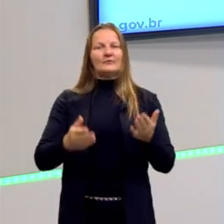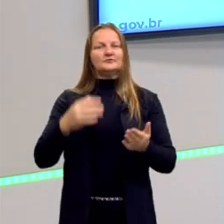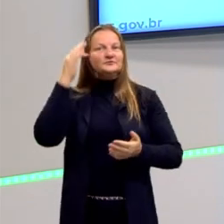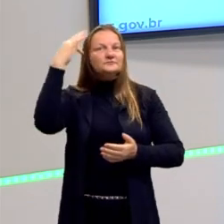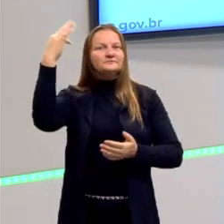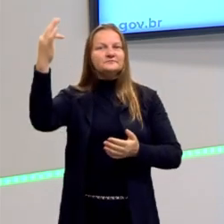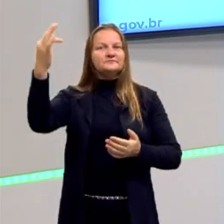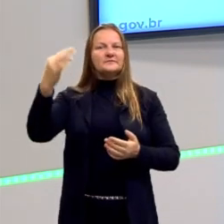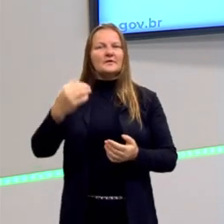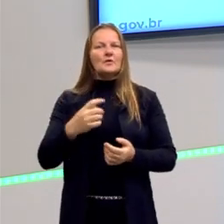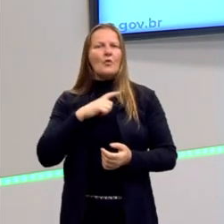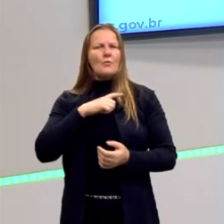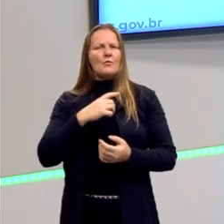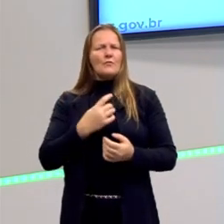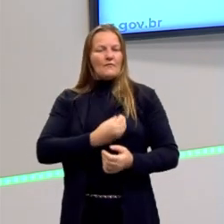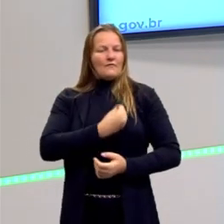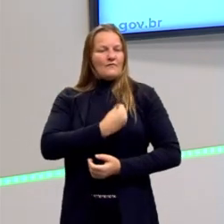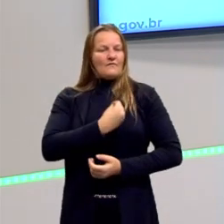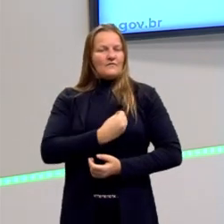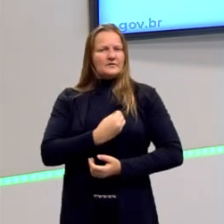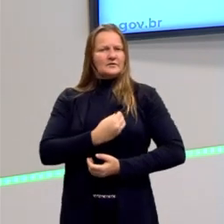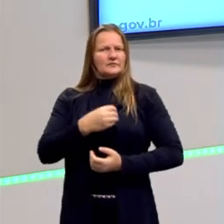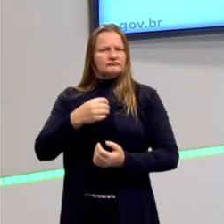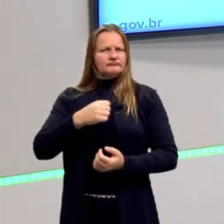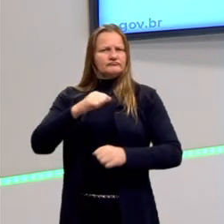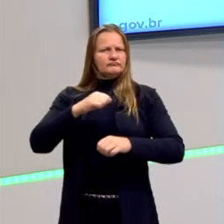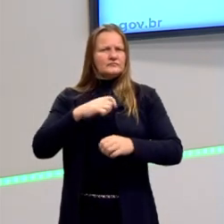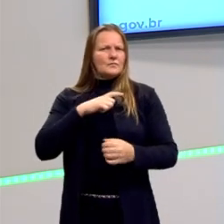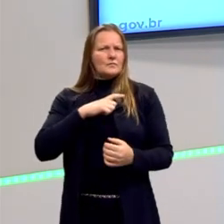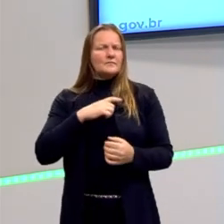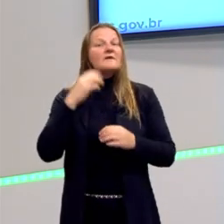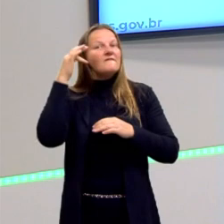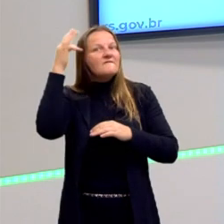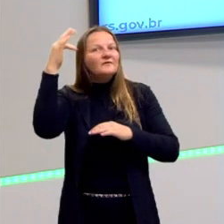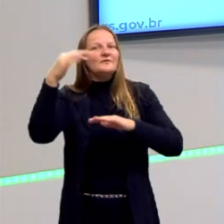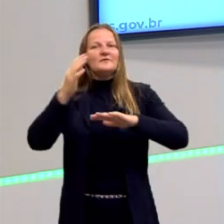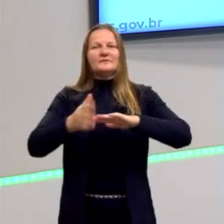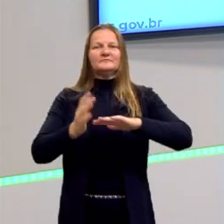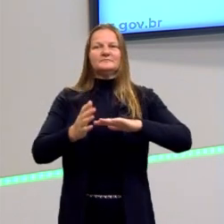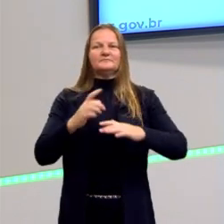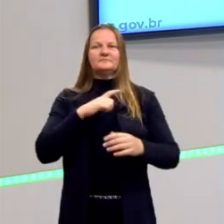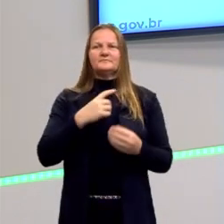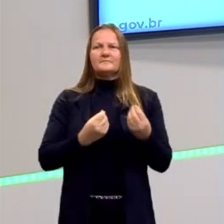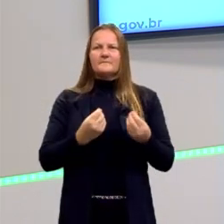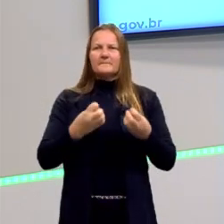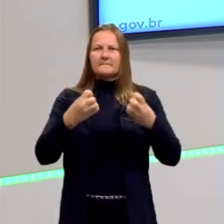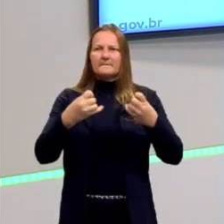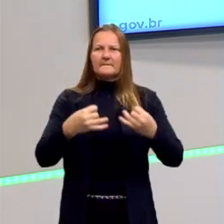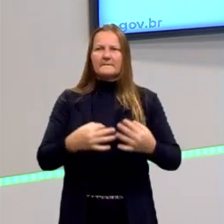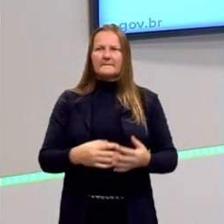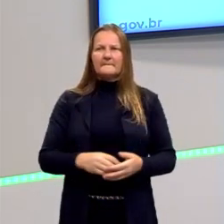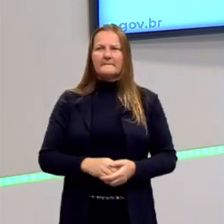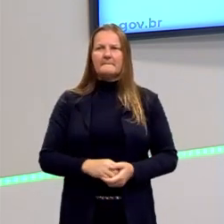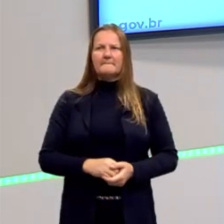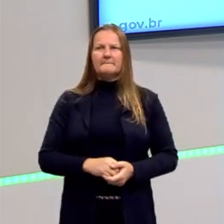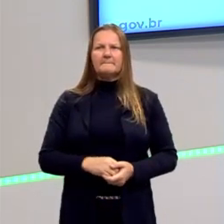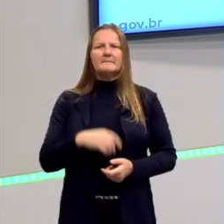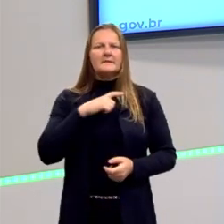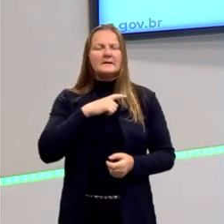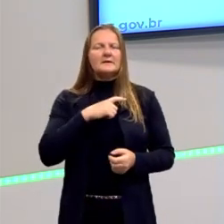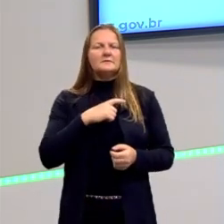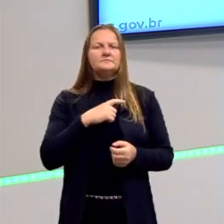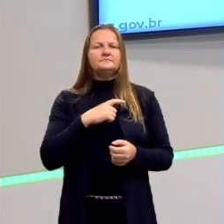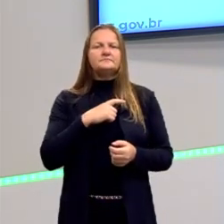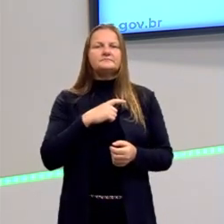sobre o existencialismo, né? Esse é um problema da filosofia contemporânea. Então, lá, lembrem? Só recapitular rapidinho, né?